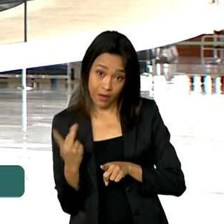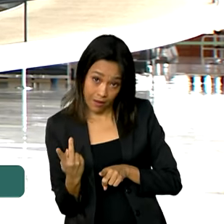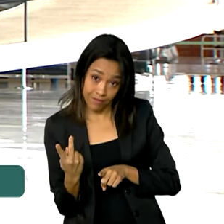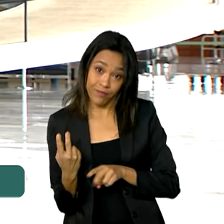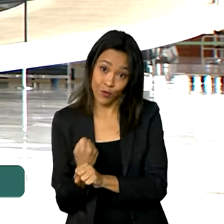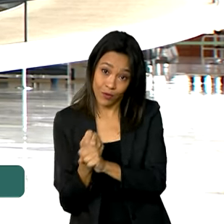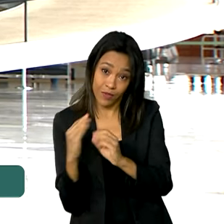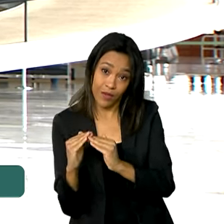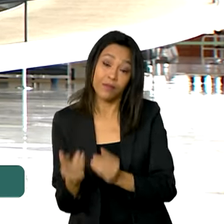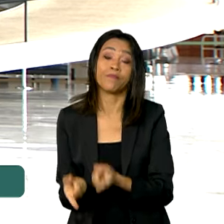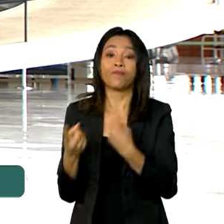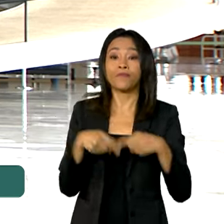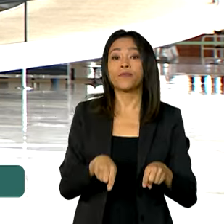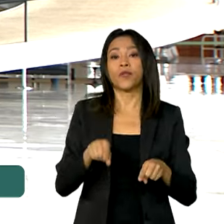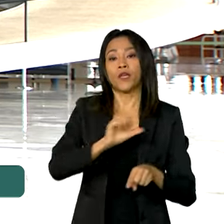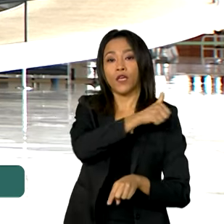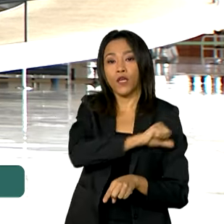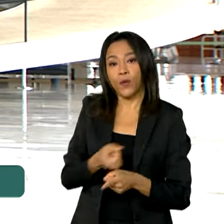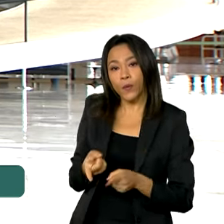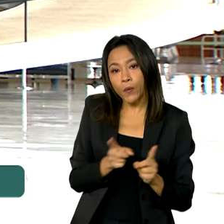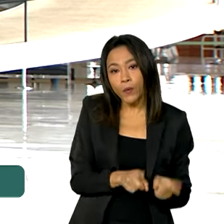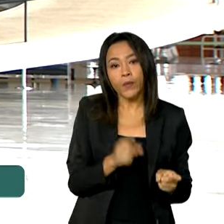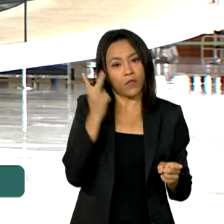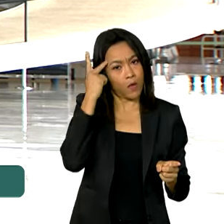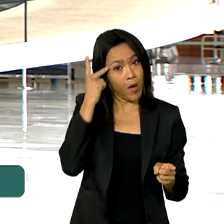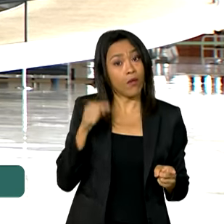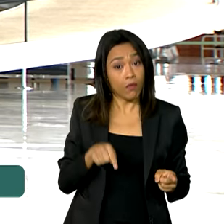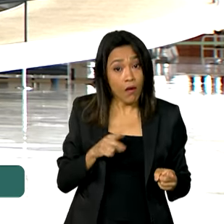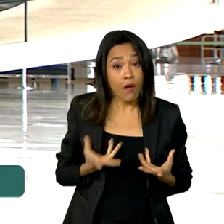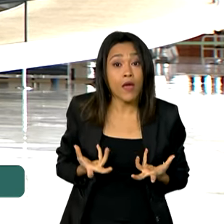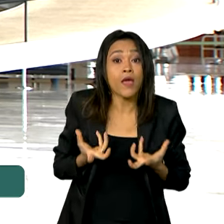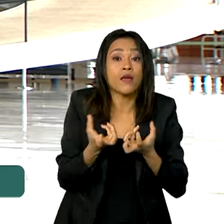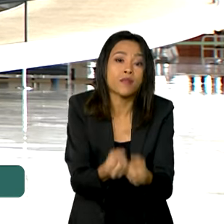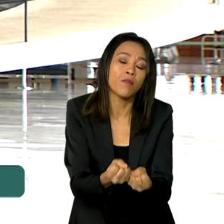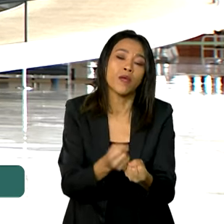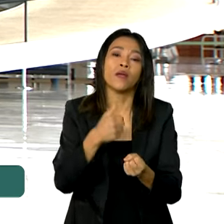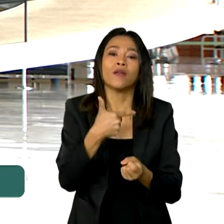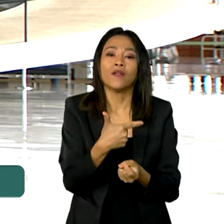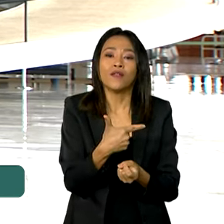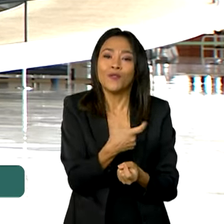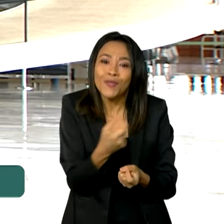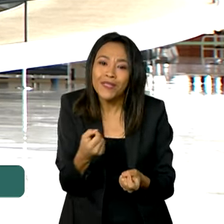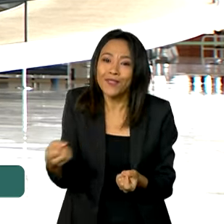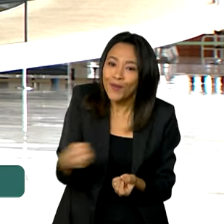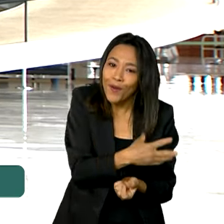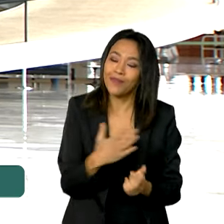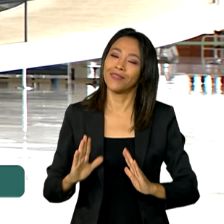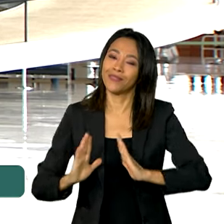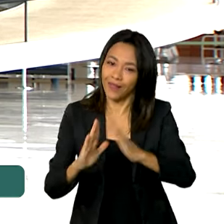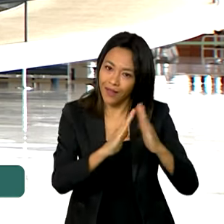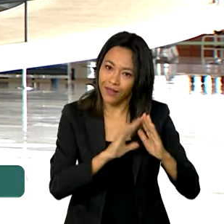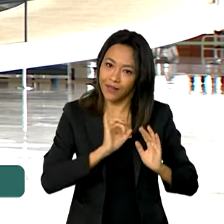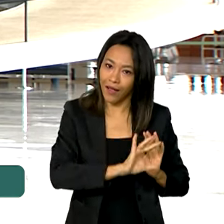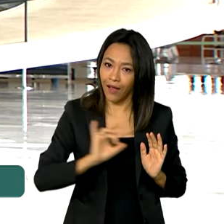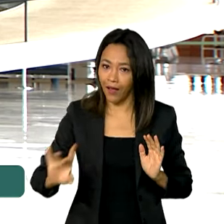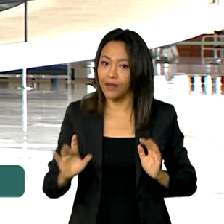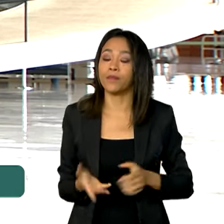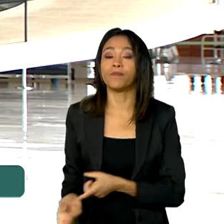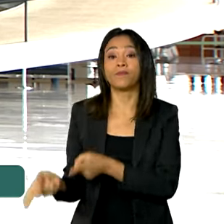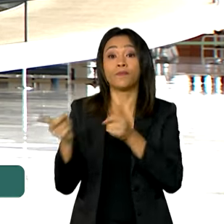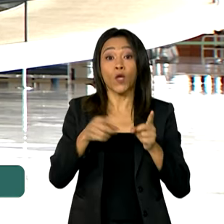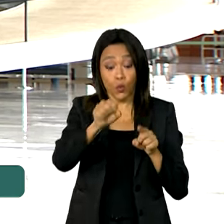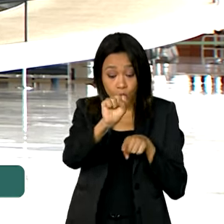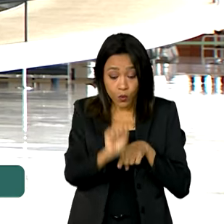Enquanto os estados do Rio de Janeiro e de São Paulo vão receber 200 novas residências cada. No sul, as